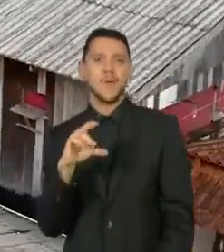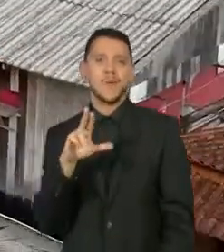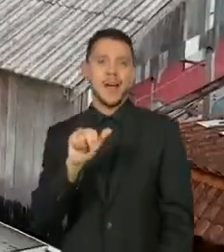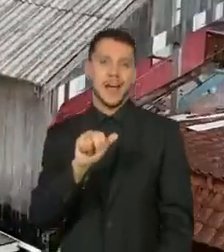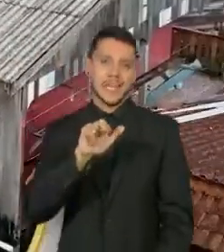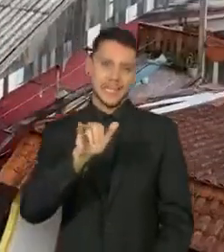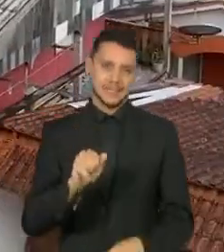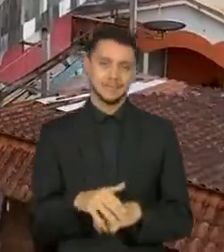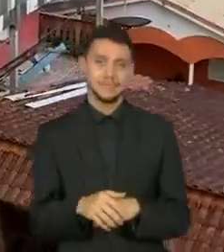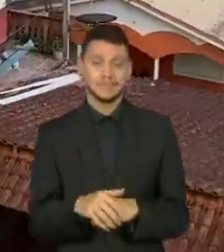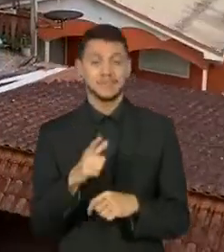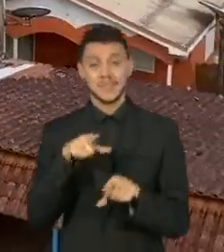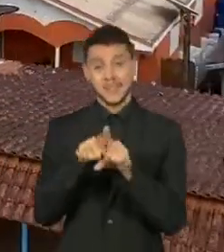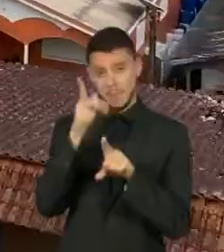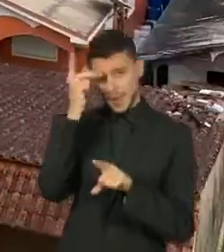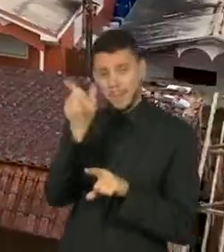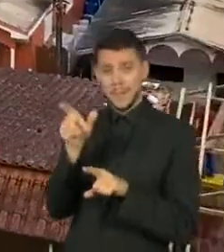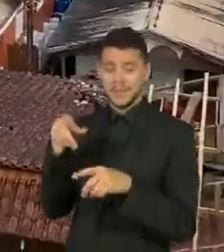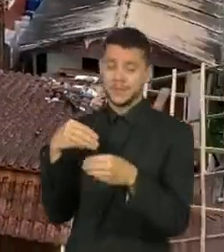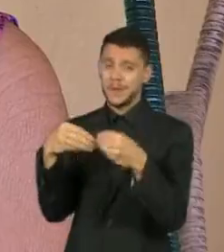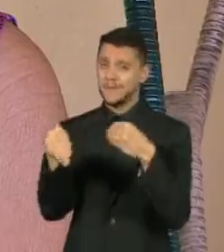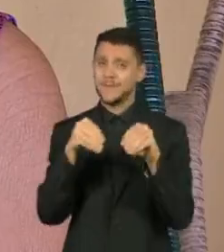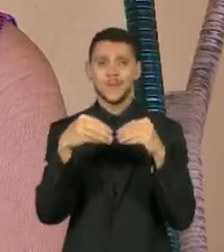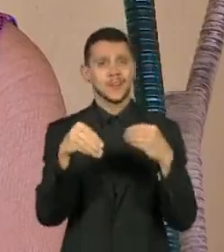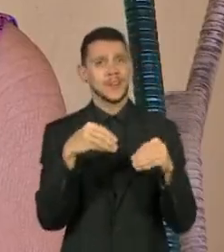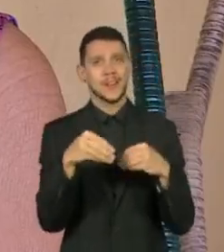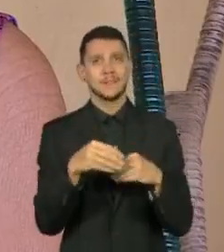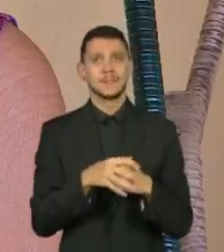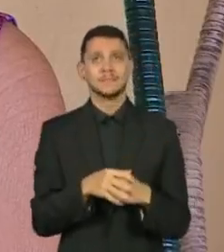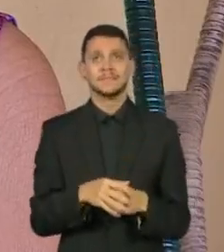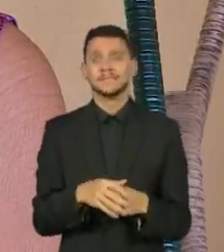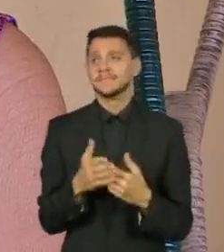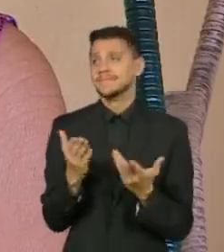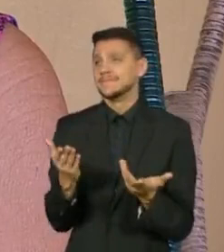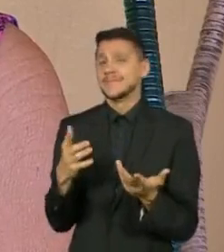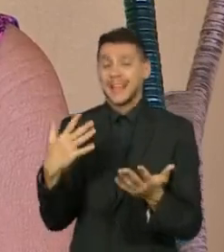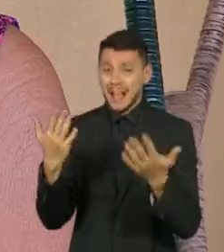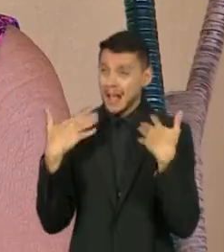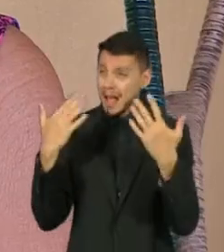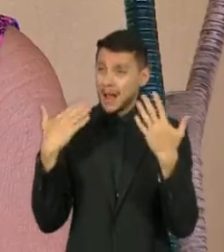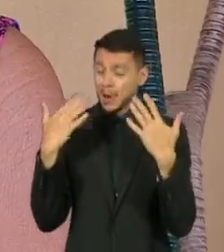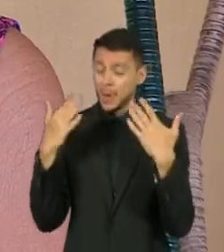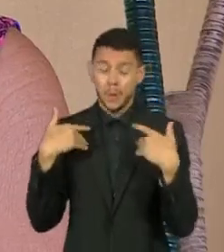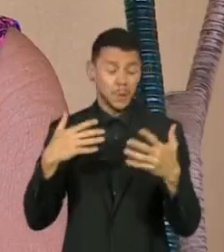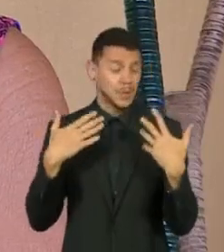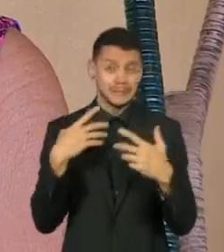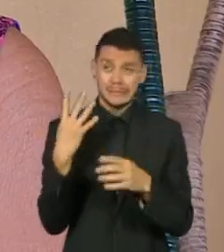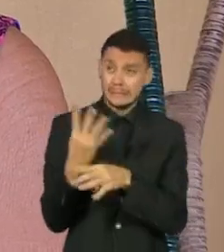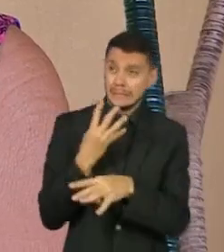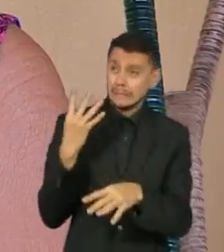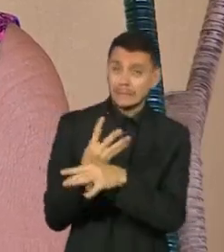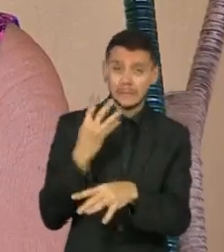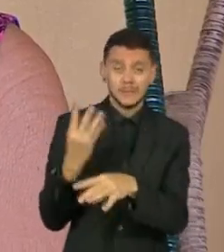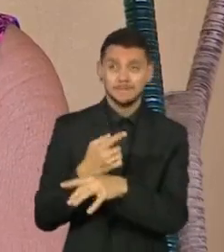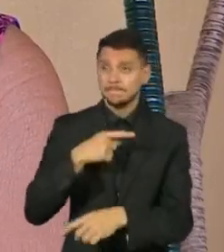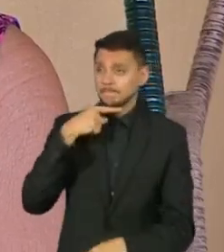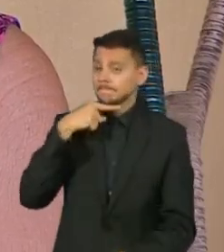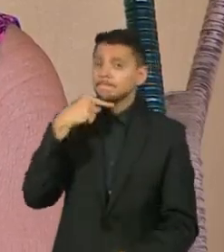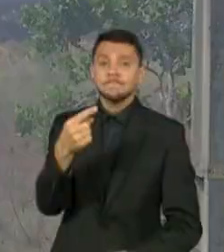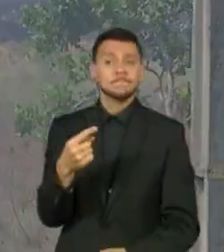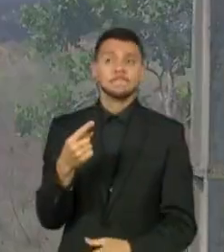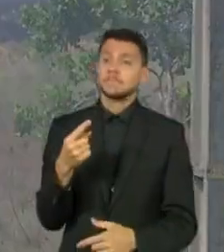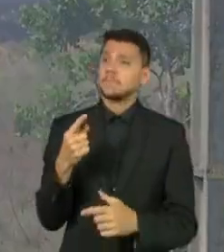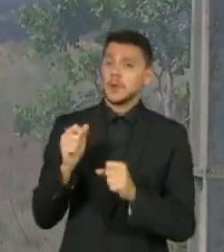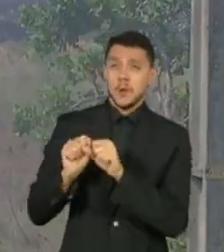é sua gente? O calor, a gente é insuportável, que a gente não suporta mais. É